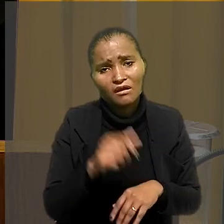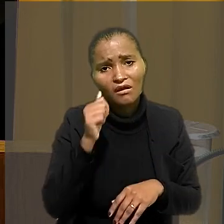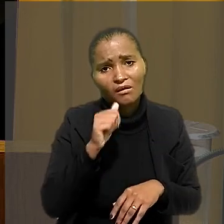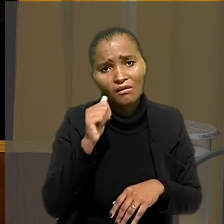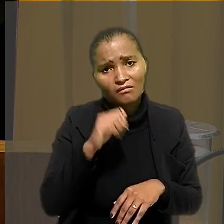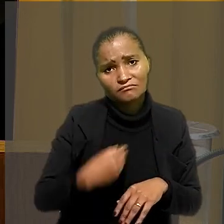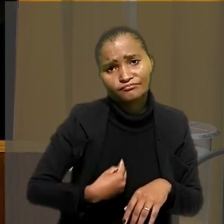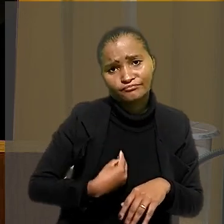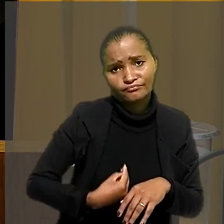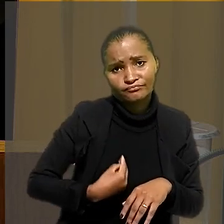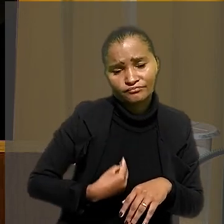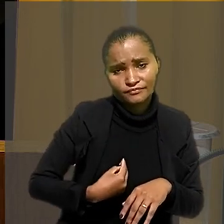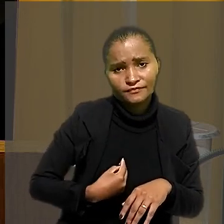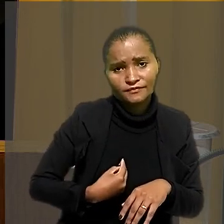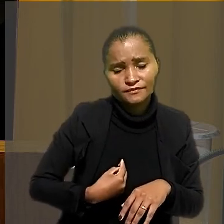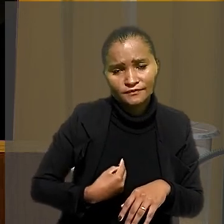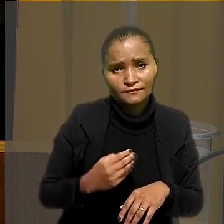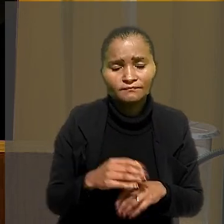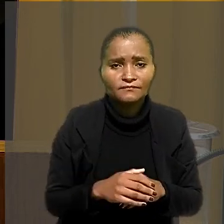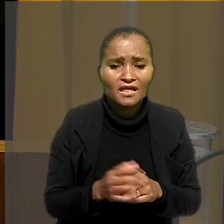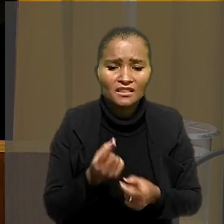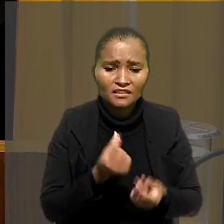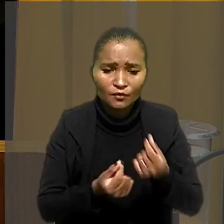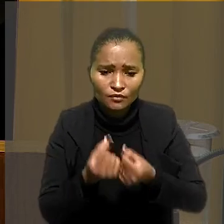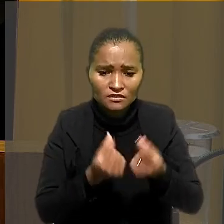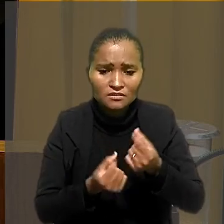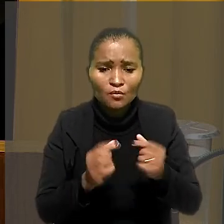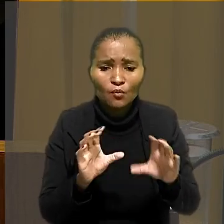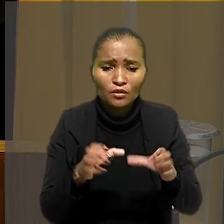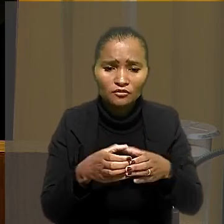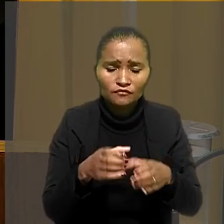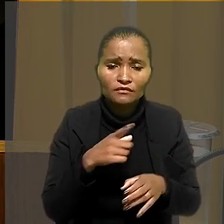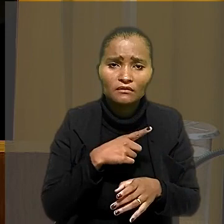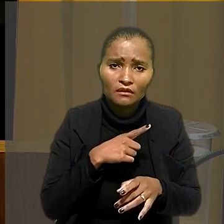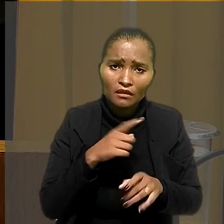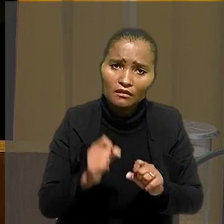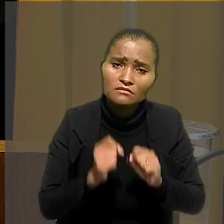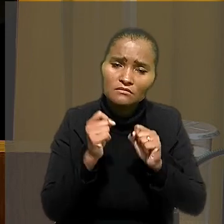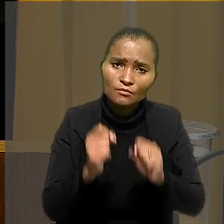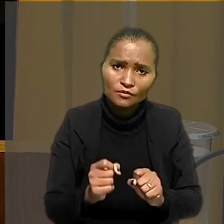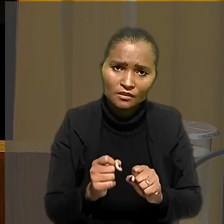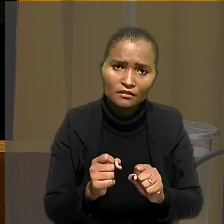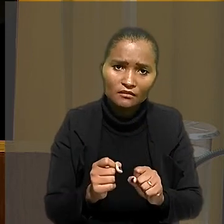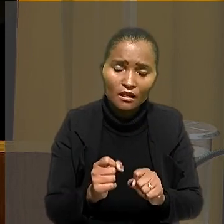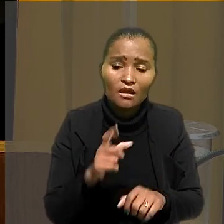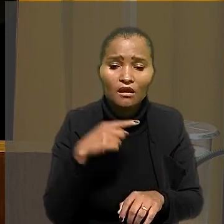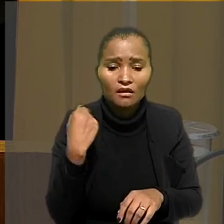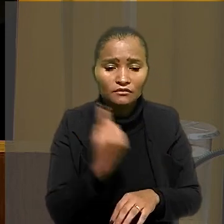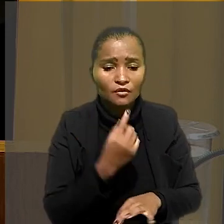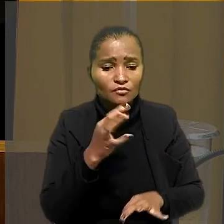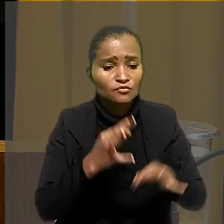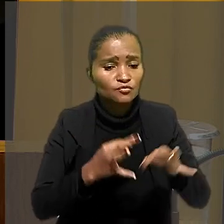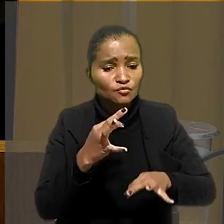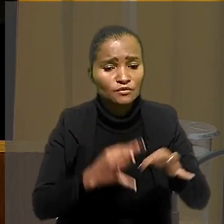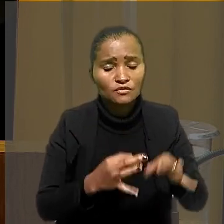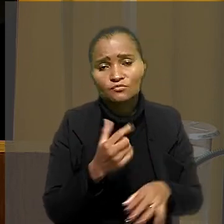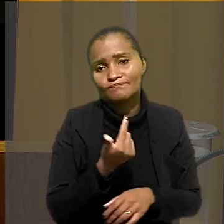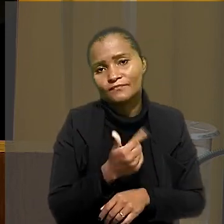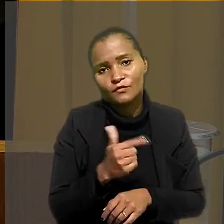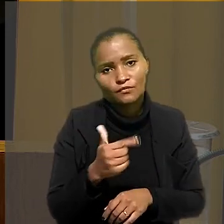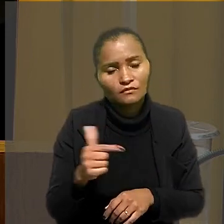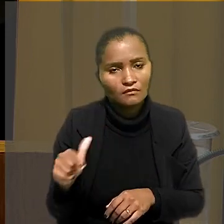considerada hipossuficiente. A negociação coletiva tem esse poder? A nosso juízo não tem.